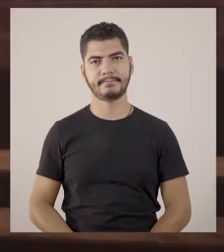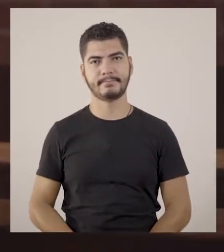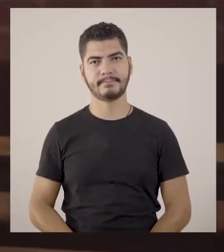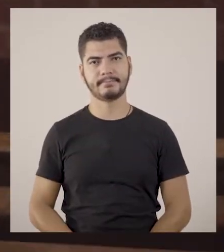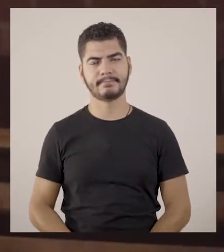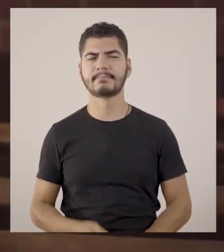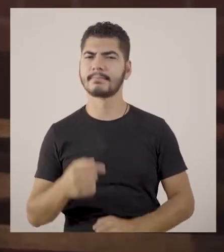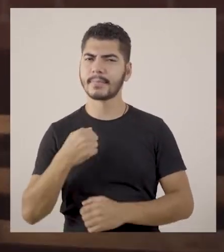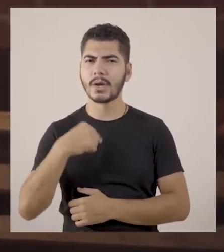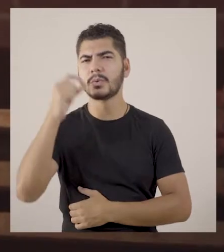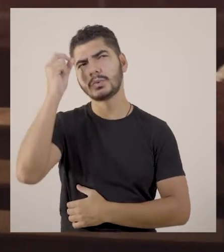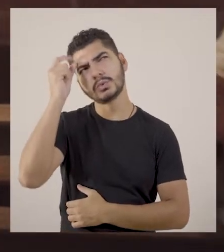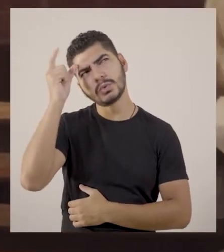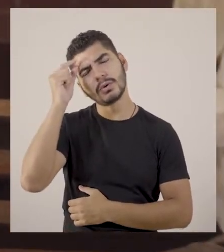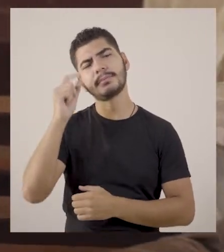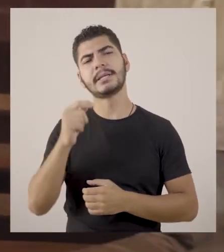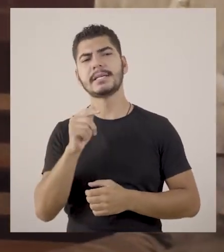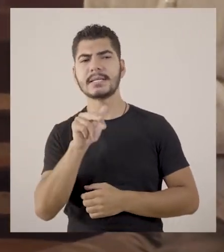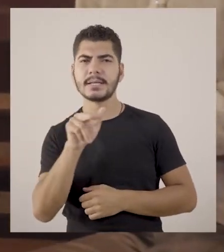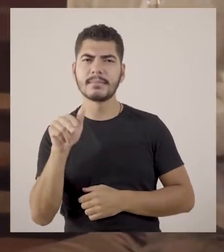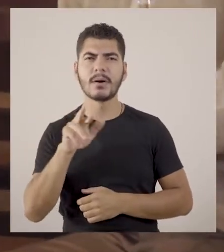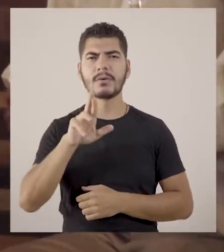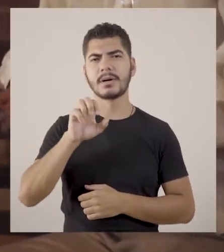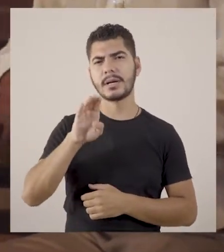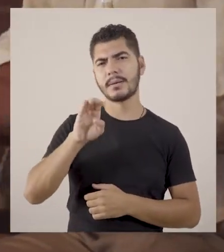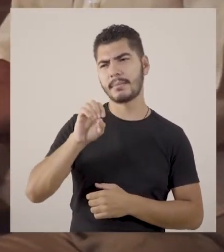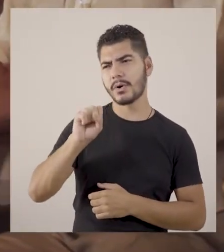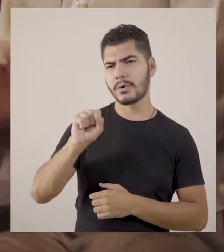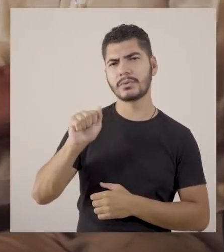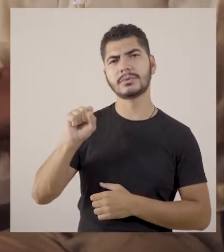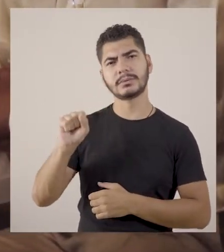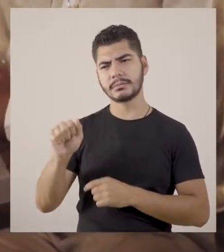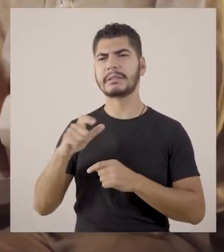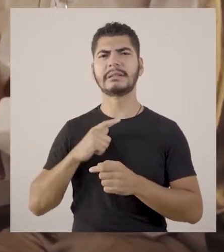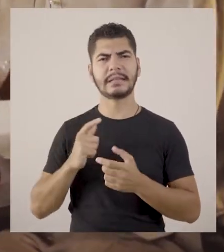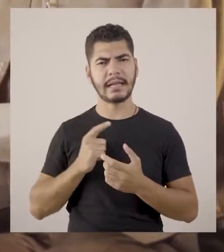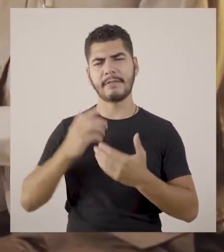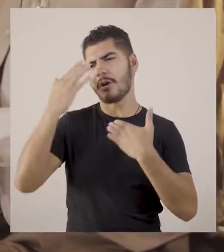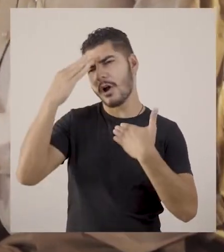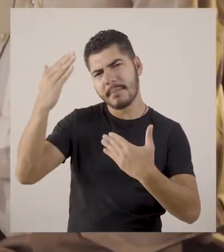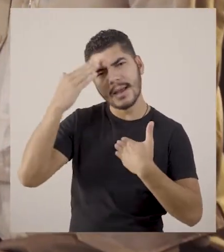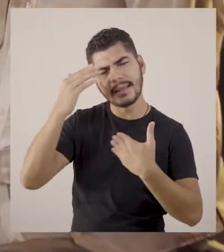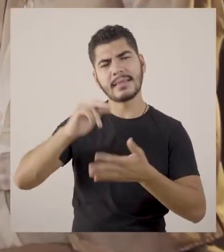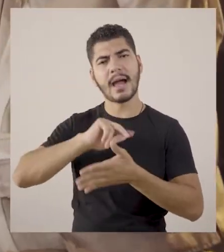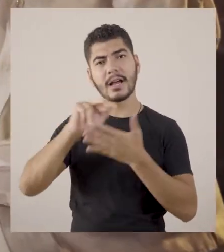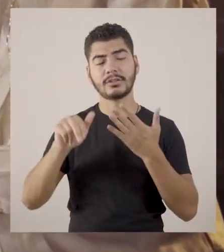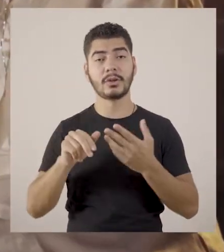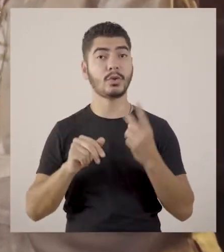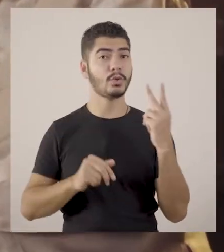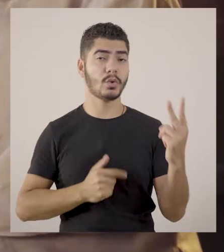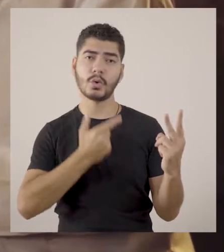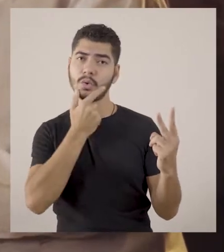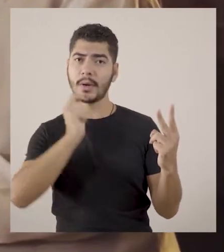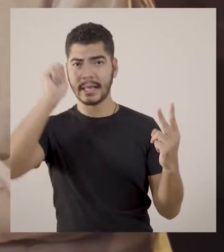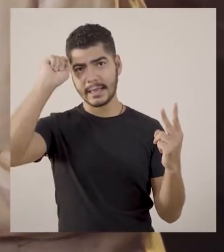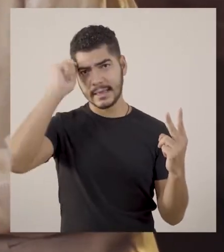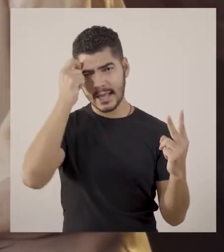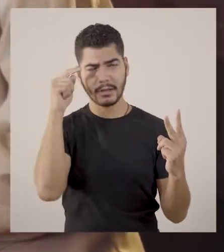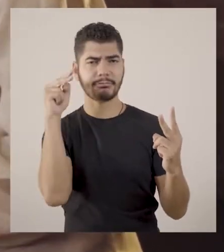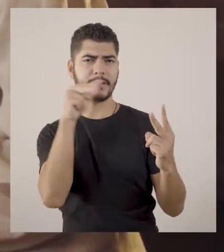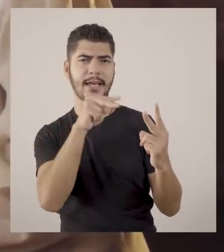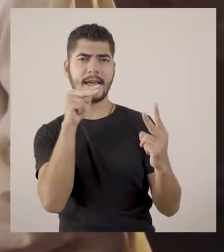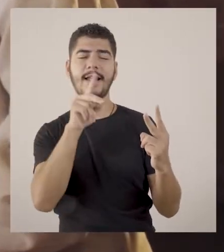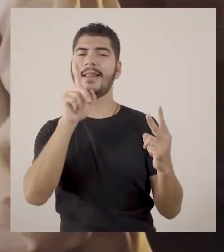Eu ouvi falar nos irmãos Rebouças. Receberam muitas homenagens. São dois homens negros que são